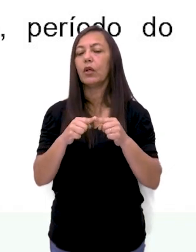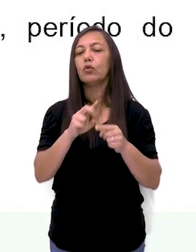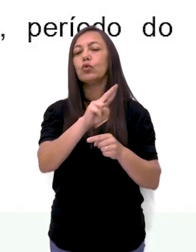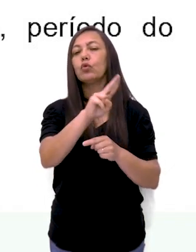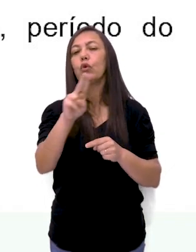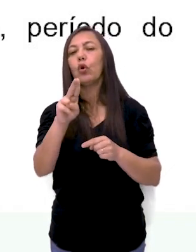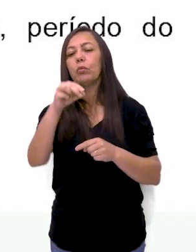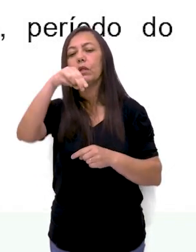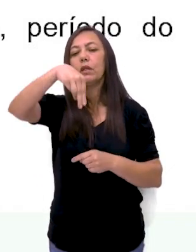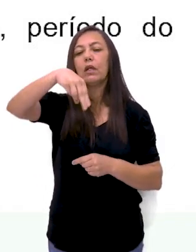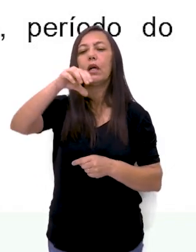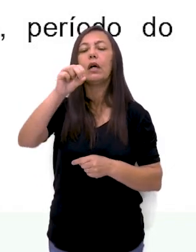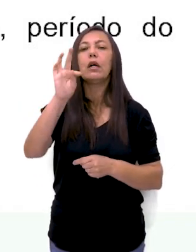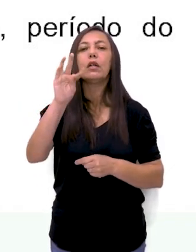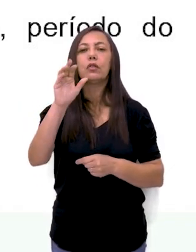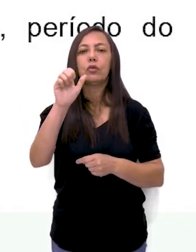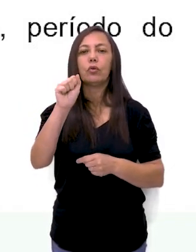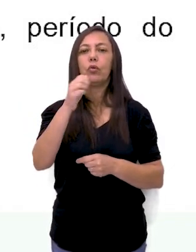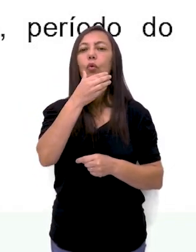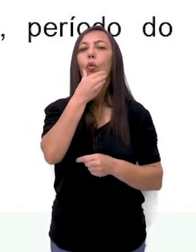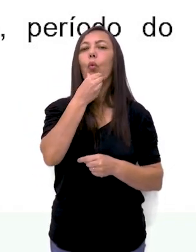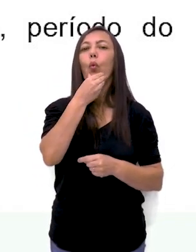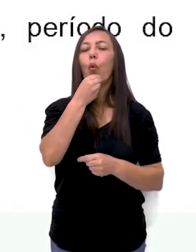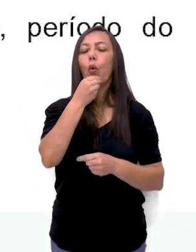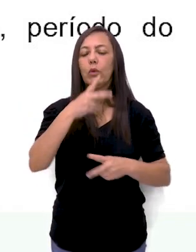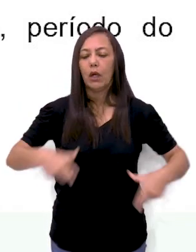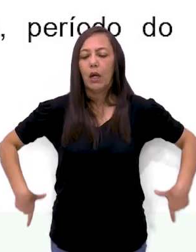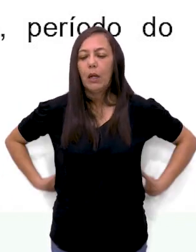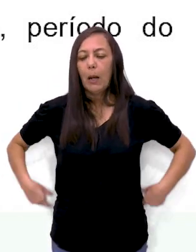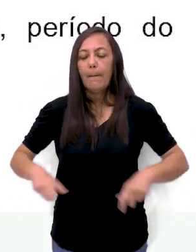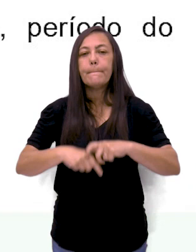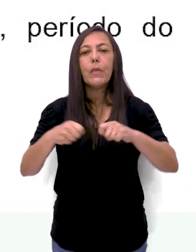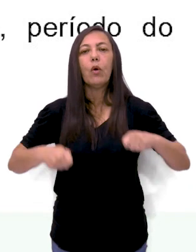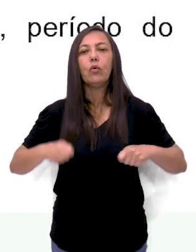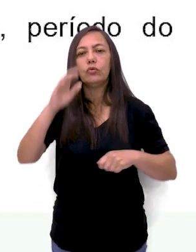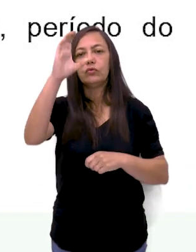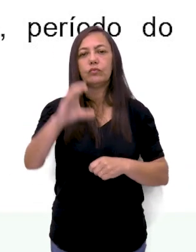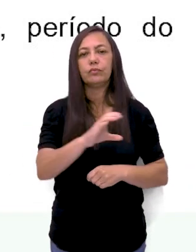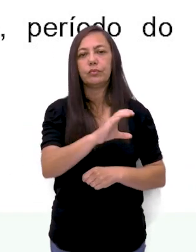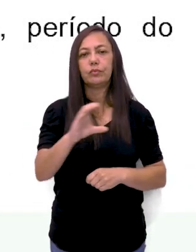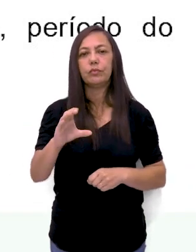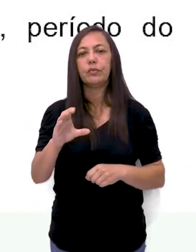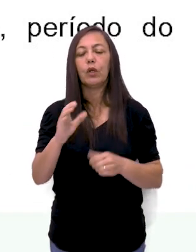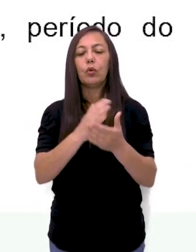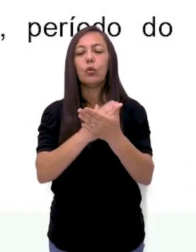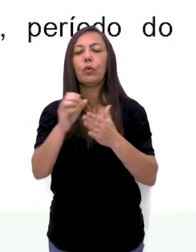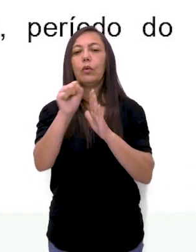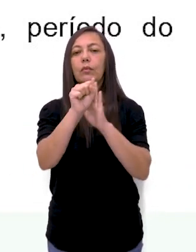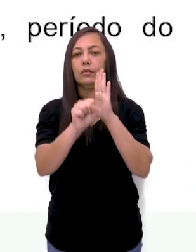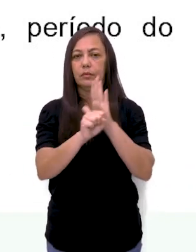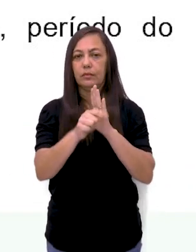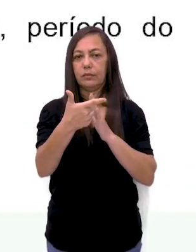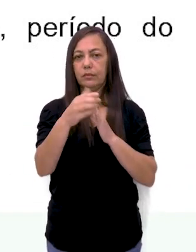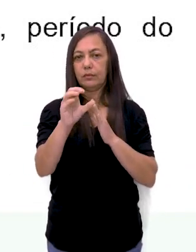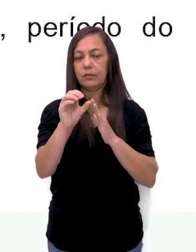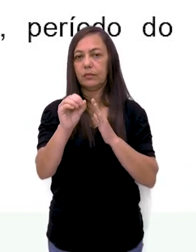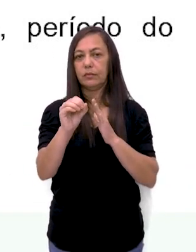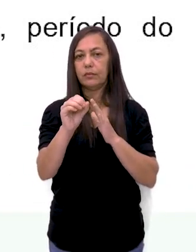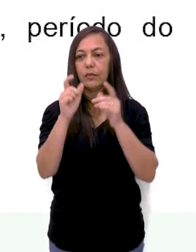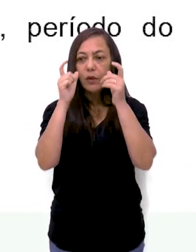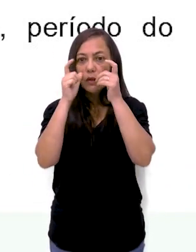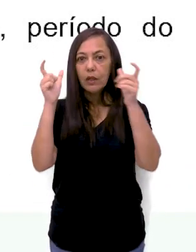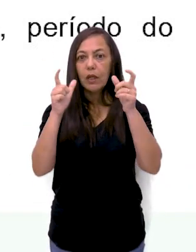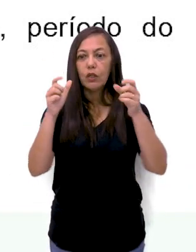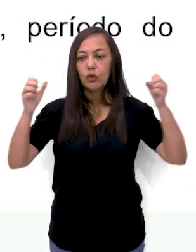musicais era Guido Arezzo, um monge católico. Verdade. No início do século XX, o interesse por